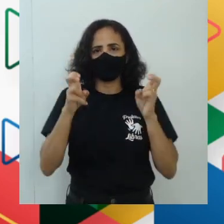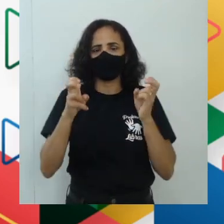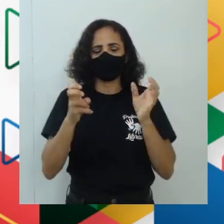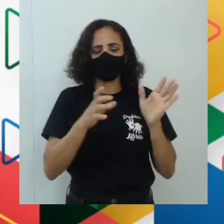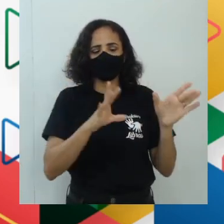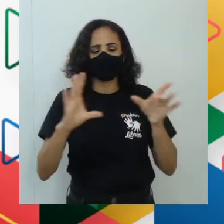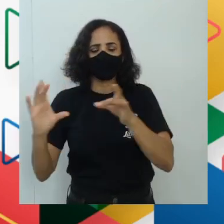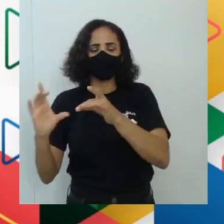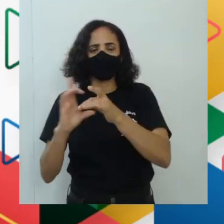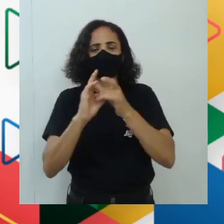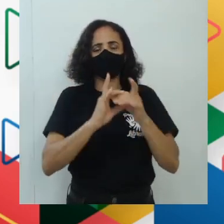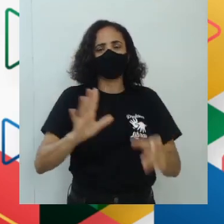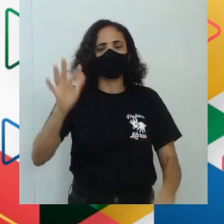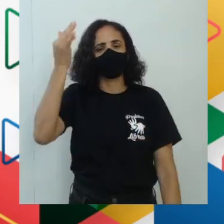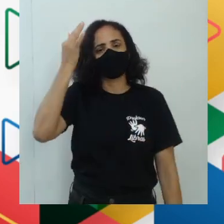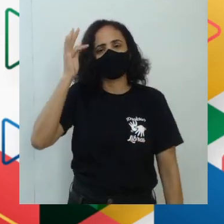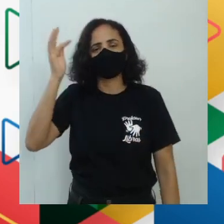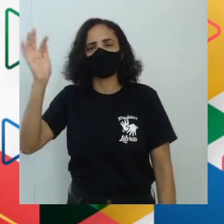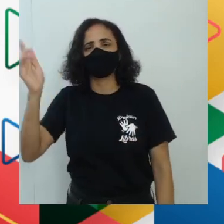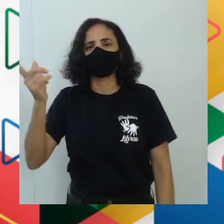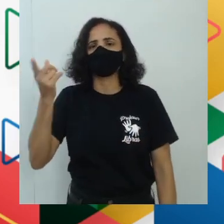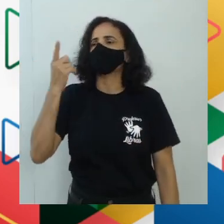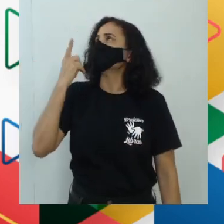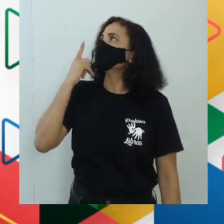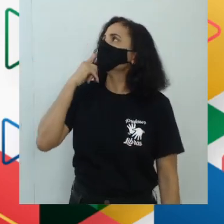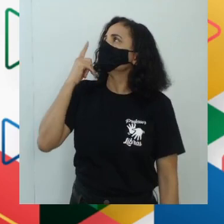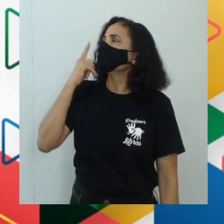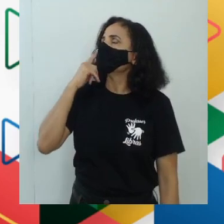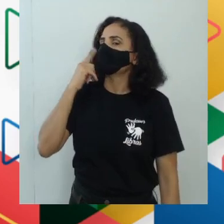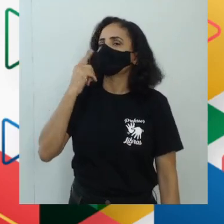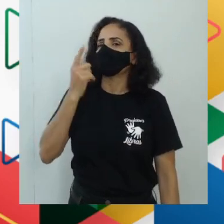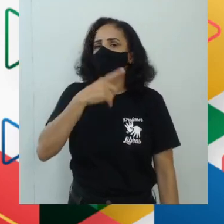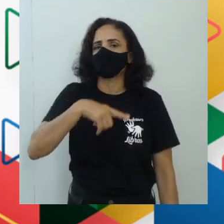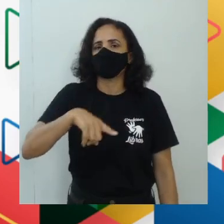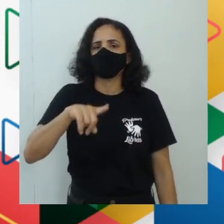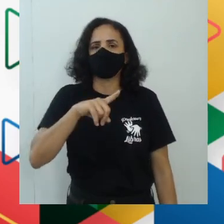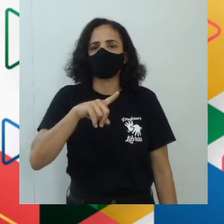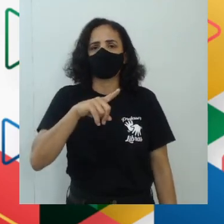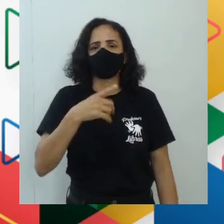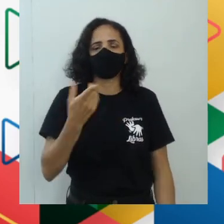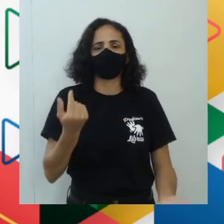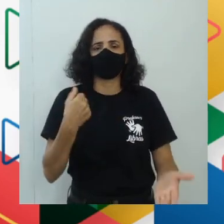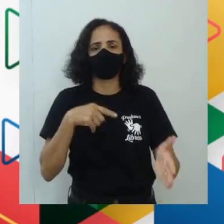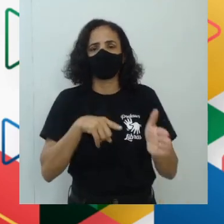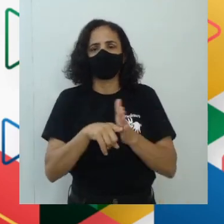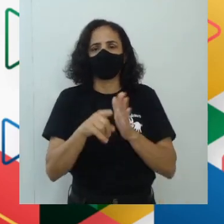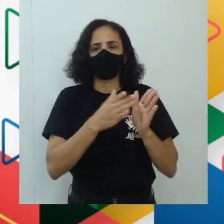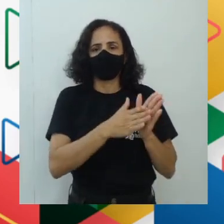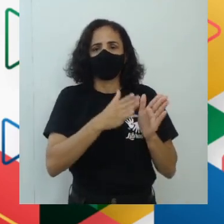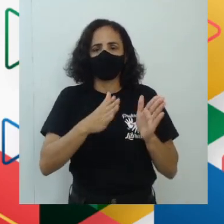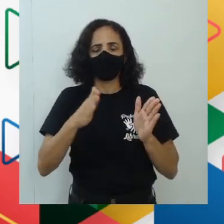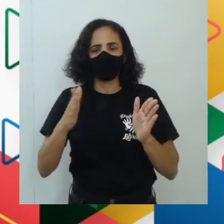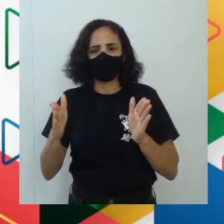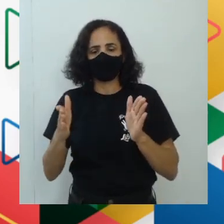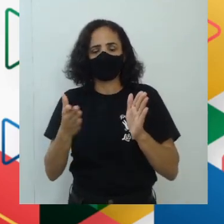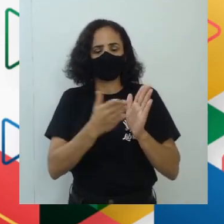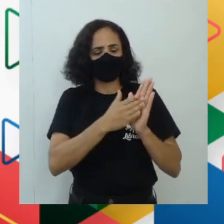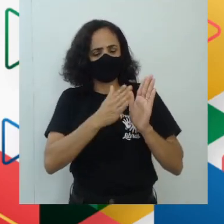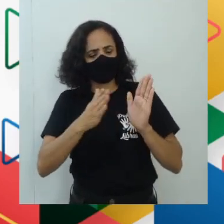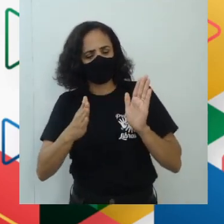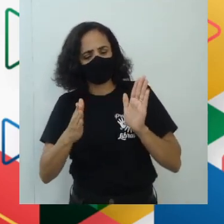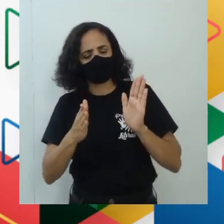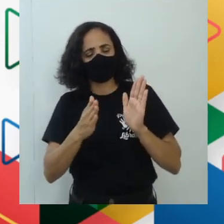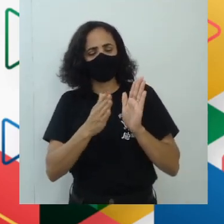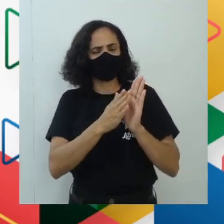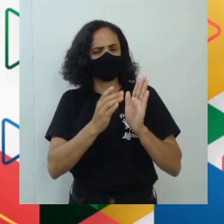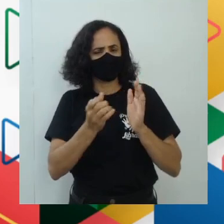contexto filosófico. Vejam que os grifos que vocês veem ali, principalmente ali no enunciado, no texto que está